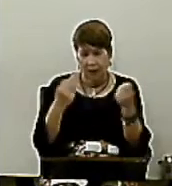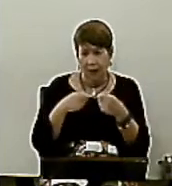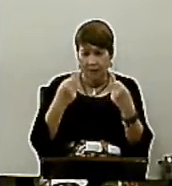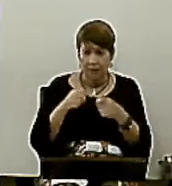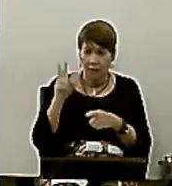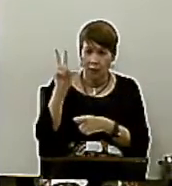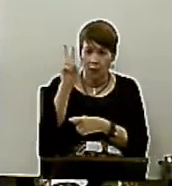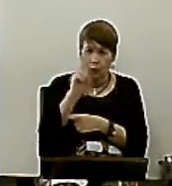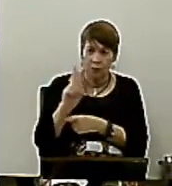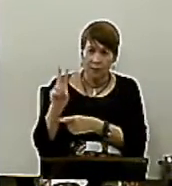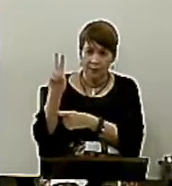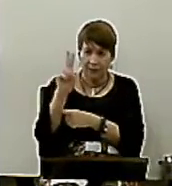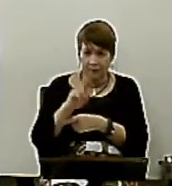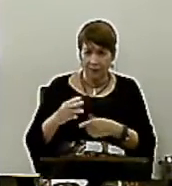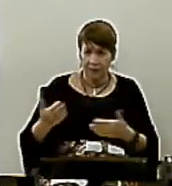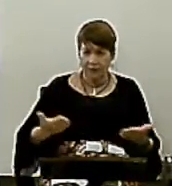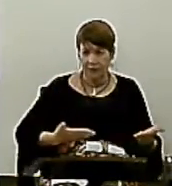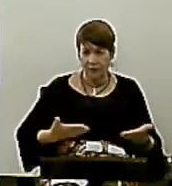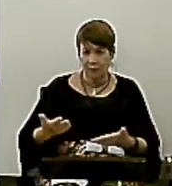servir O outro